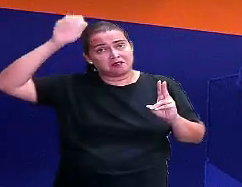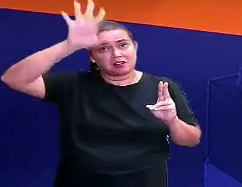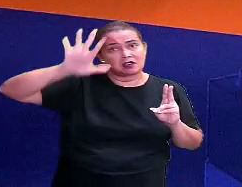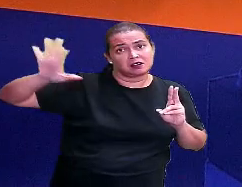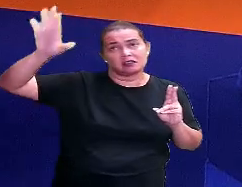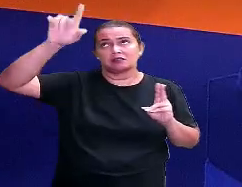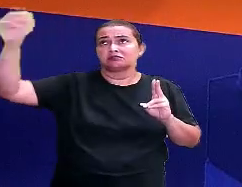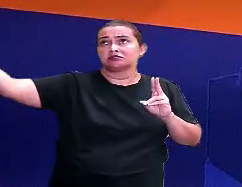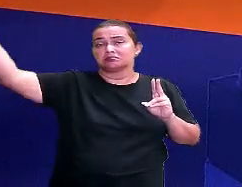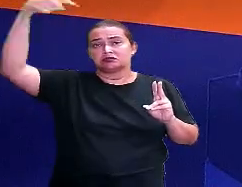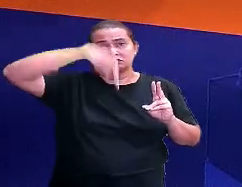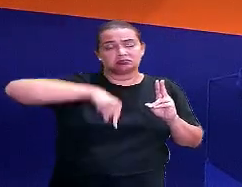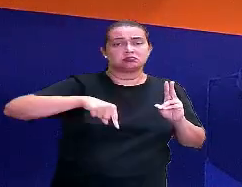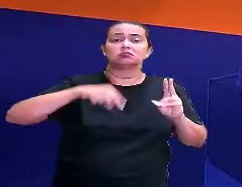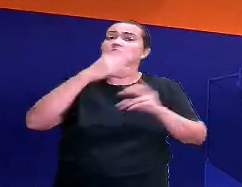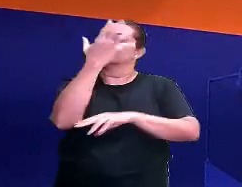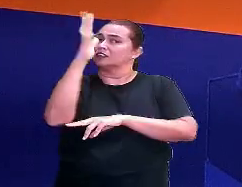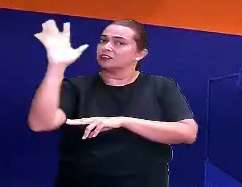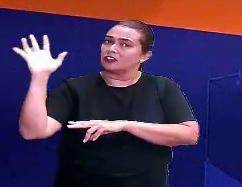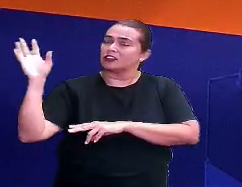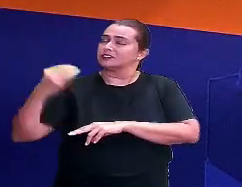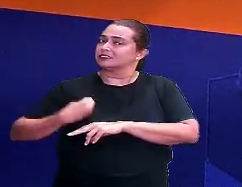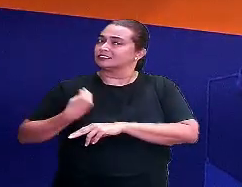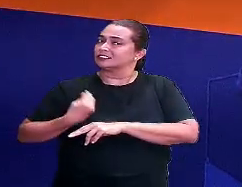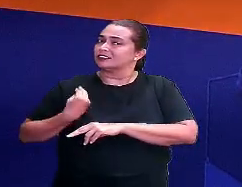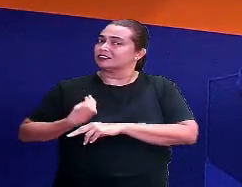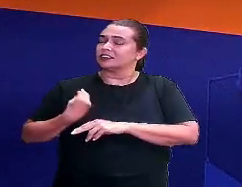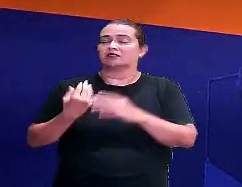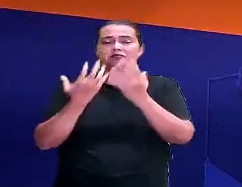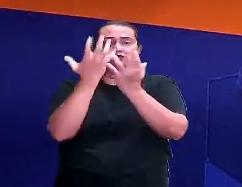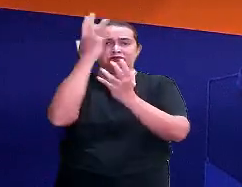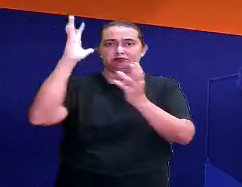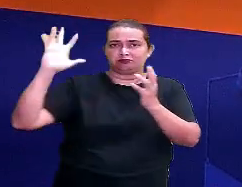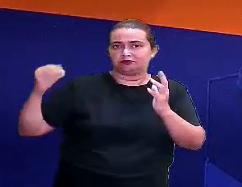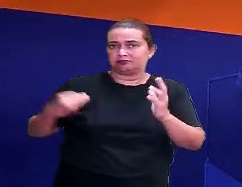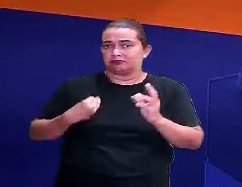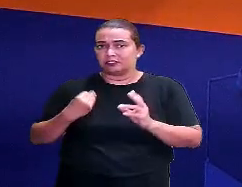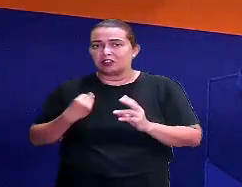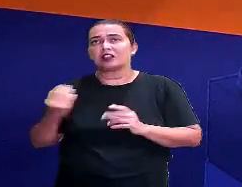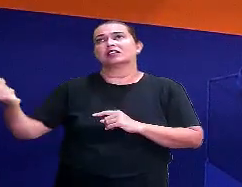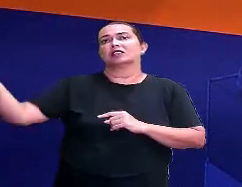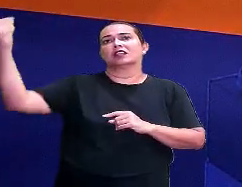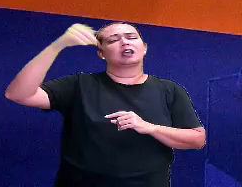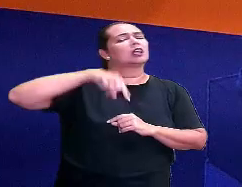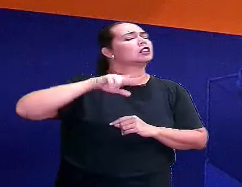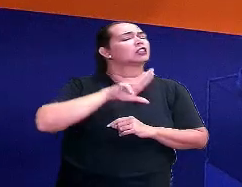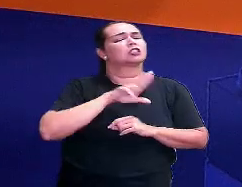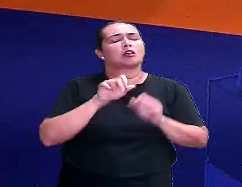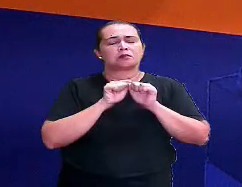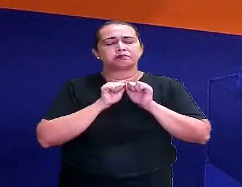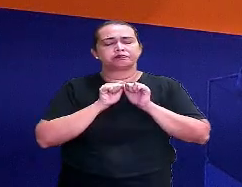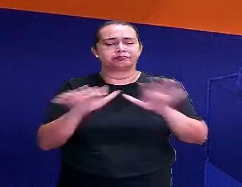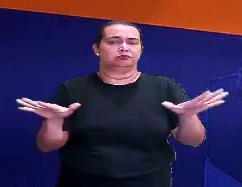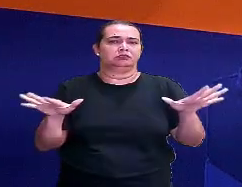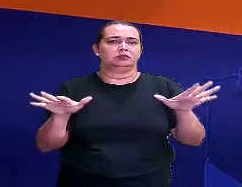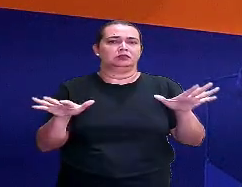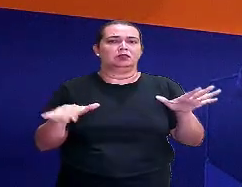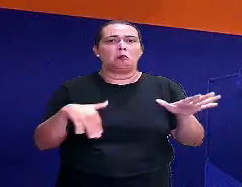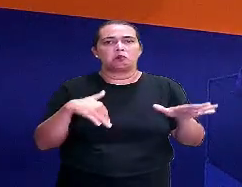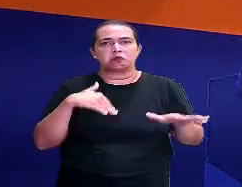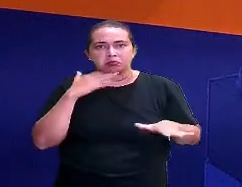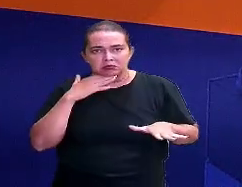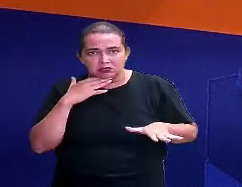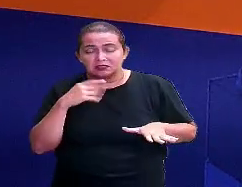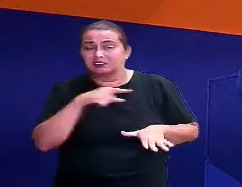Tá certo? Então, eles vinham da selva, da floresta. Por isso que esse sobrenome ficou muito comum aqui no Brasil. Então, se seu sobrenome